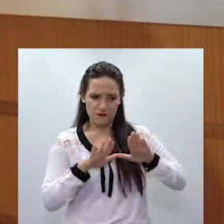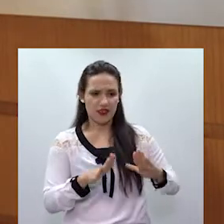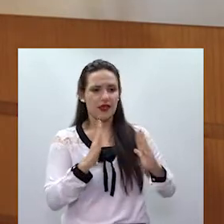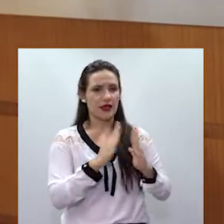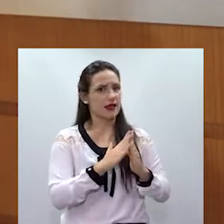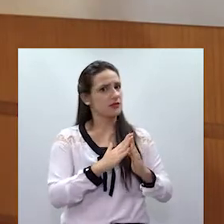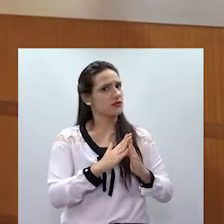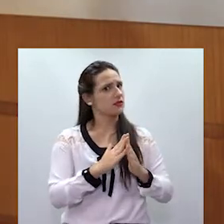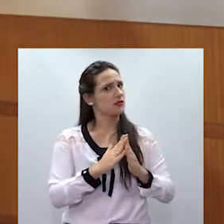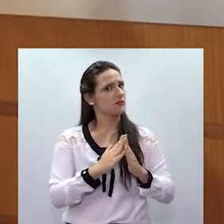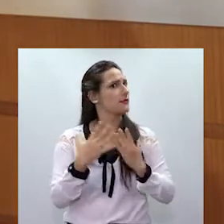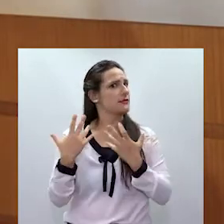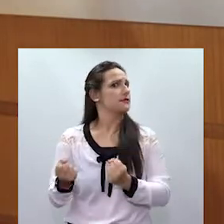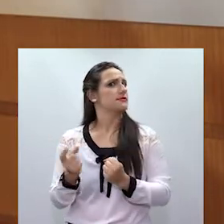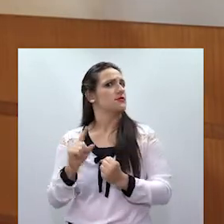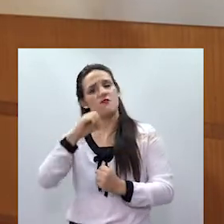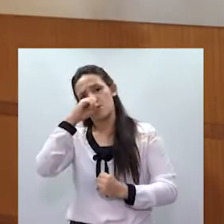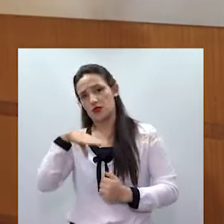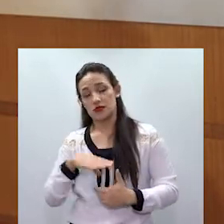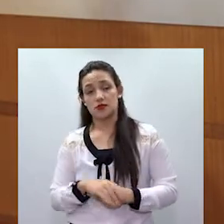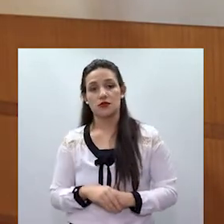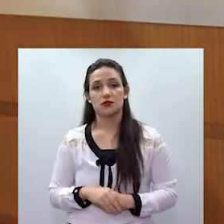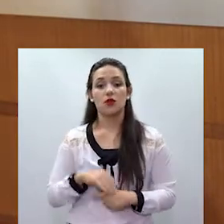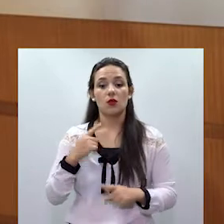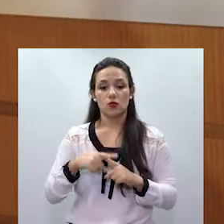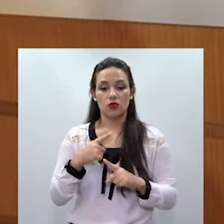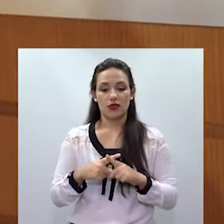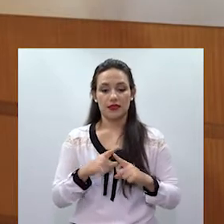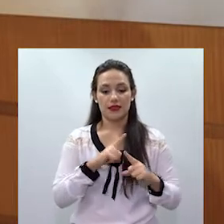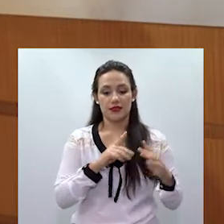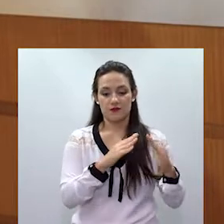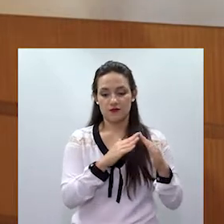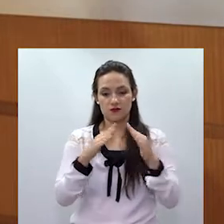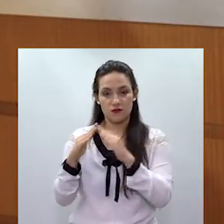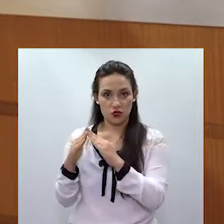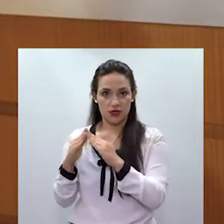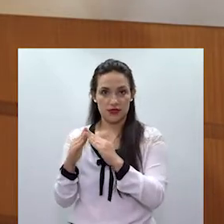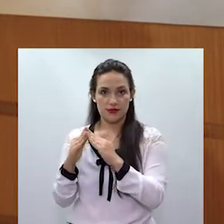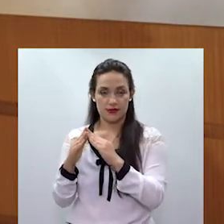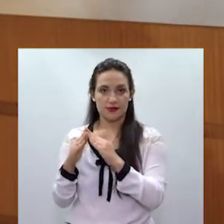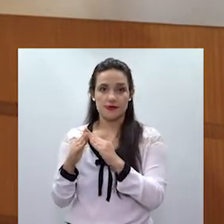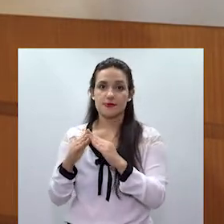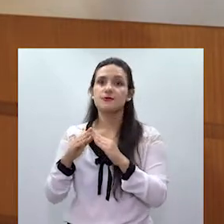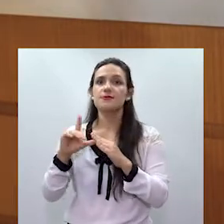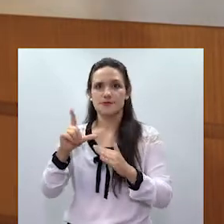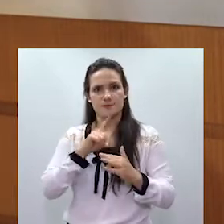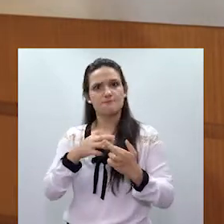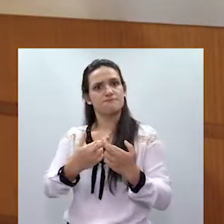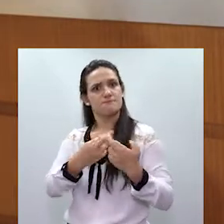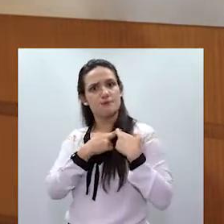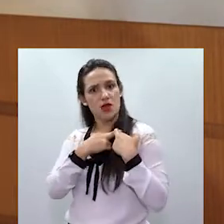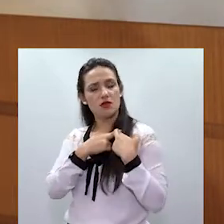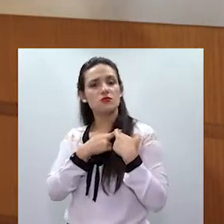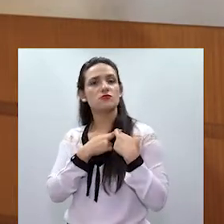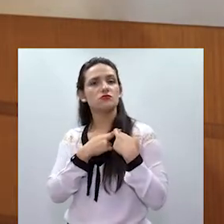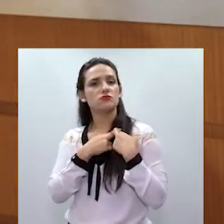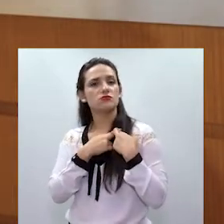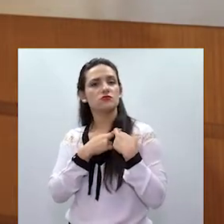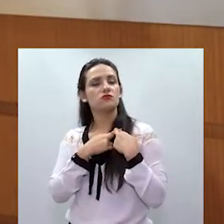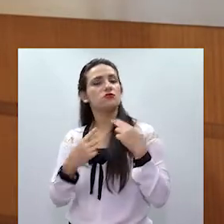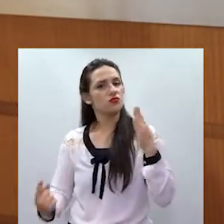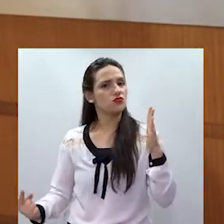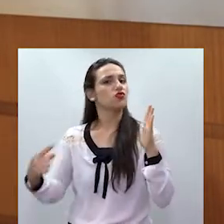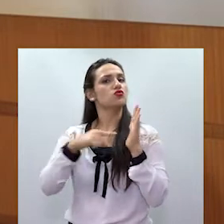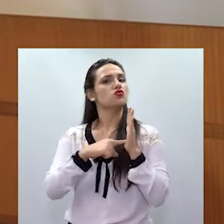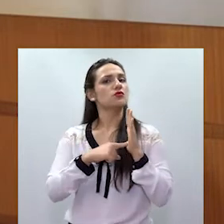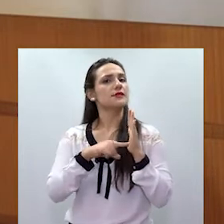sem violência, onde os vizinhos são instados a acionarem a polícia, ou o 180, no caso